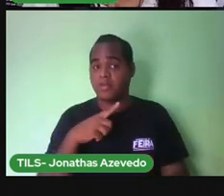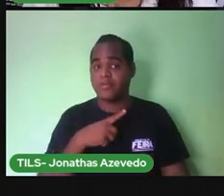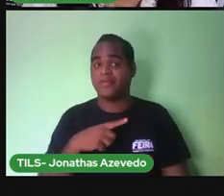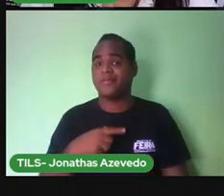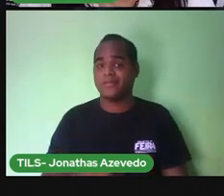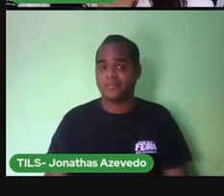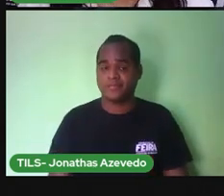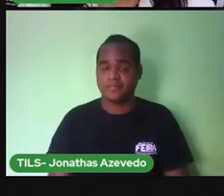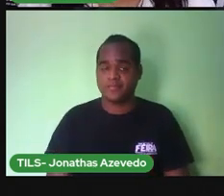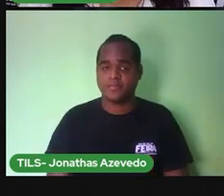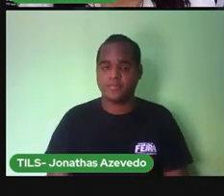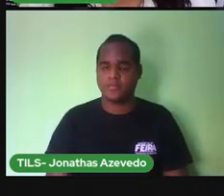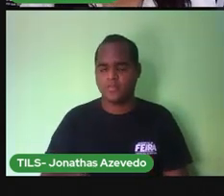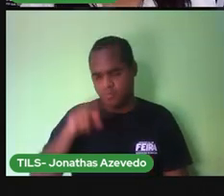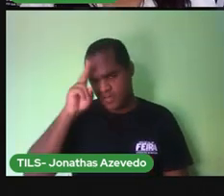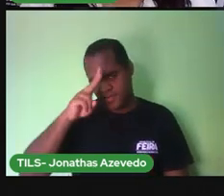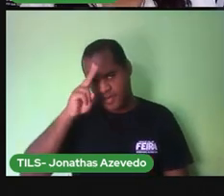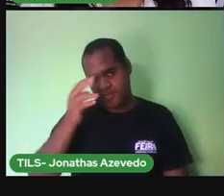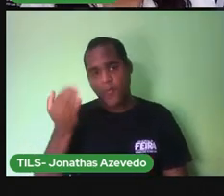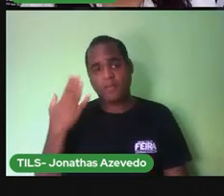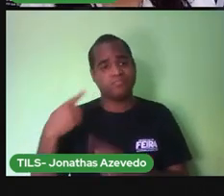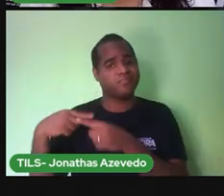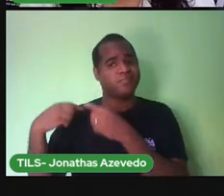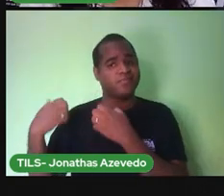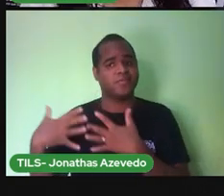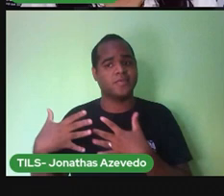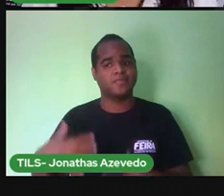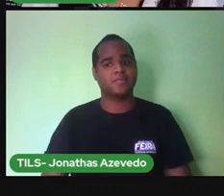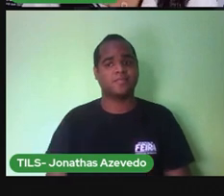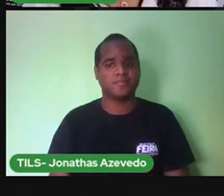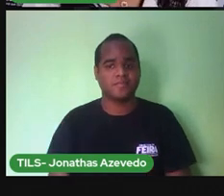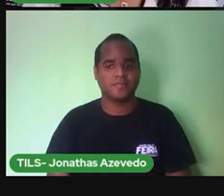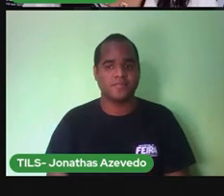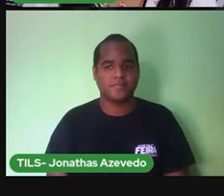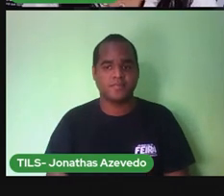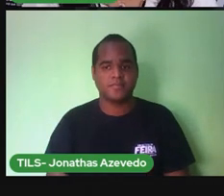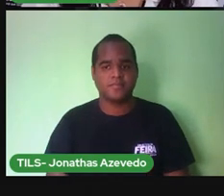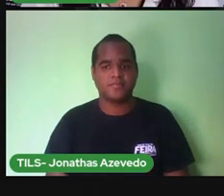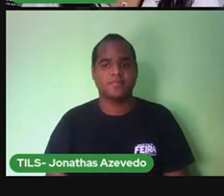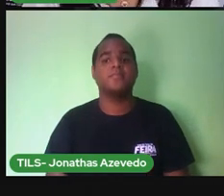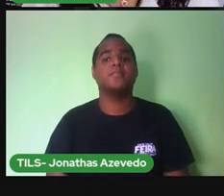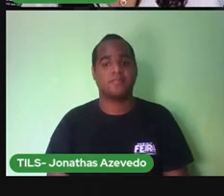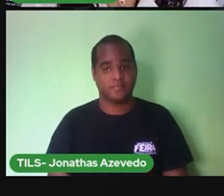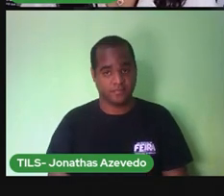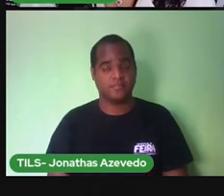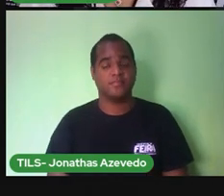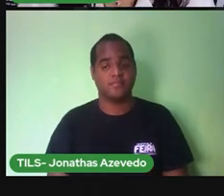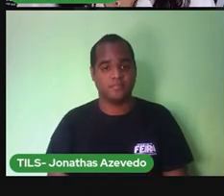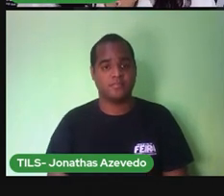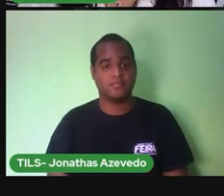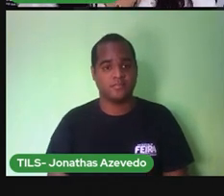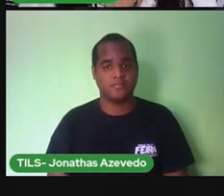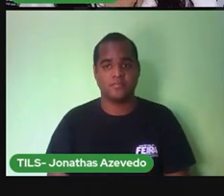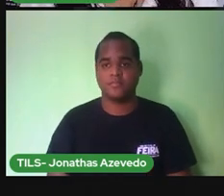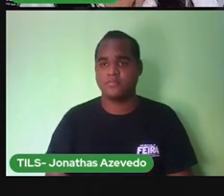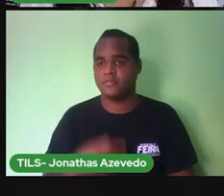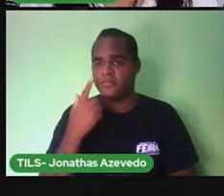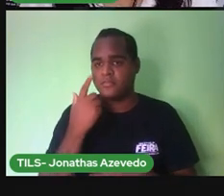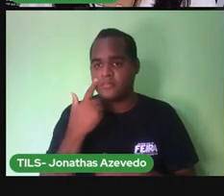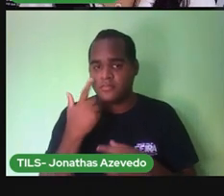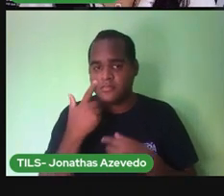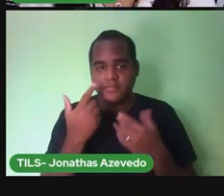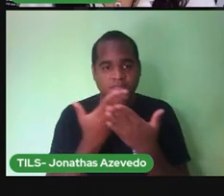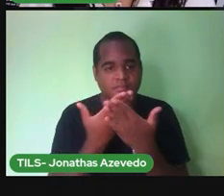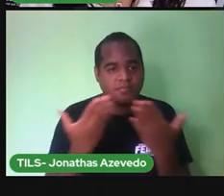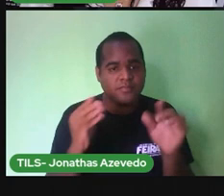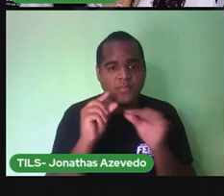oficiais que nós vimos nas últimas aulas? Isso mesmo. Olha só. Todos